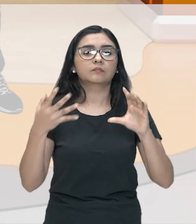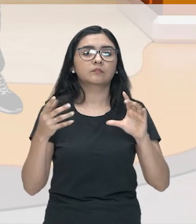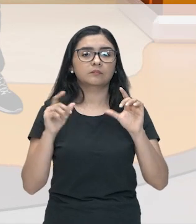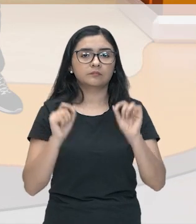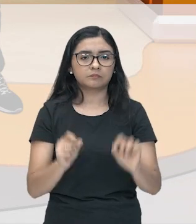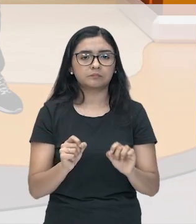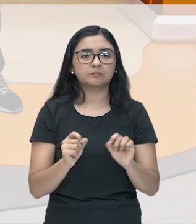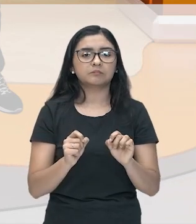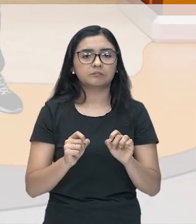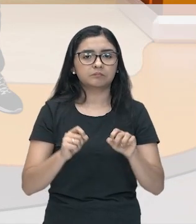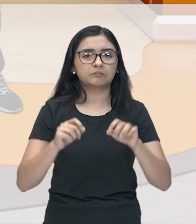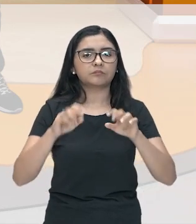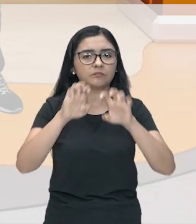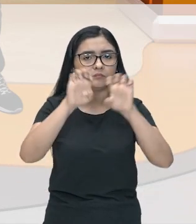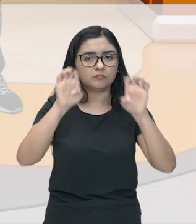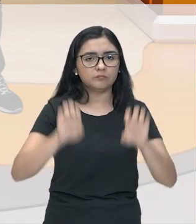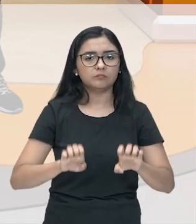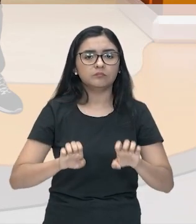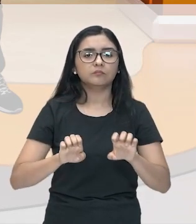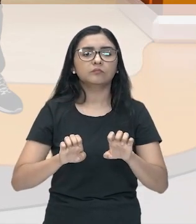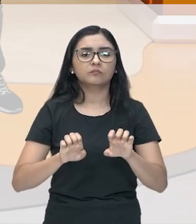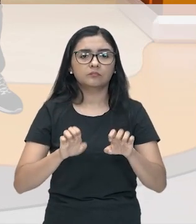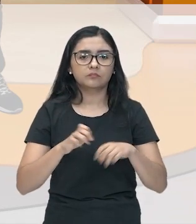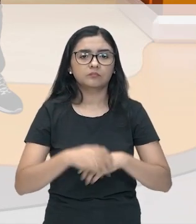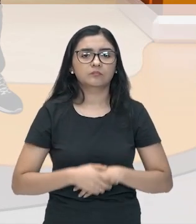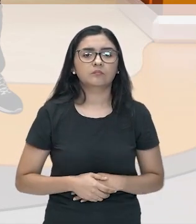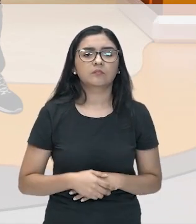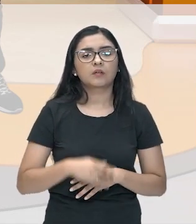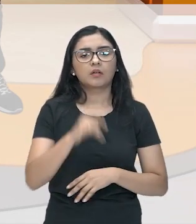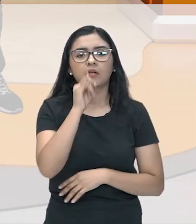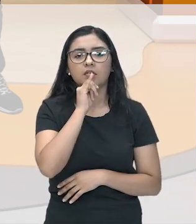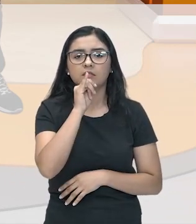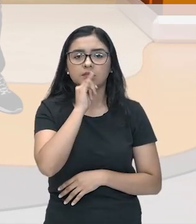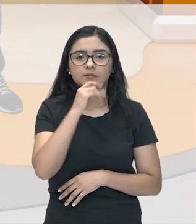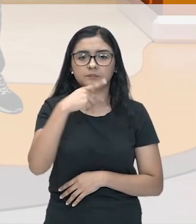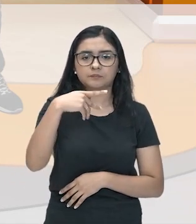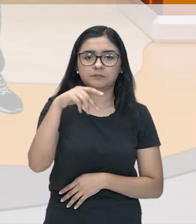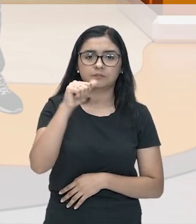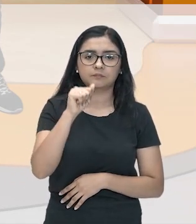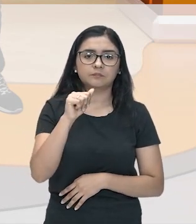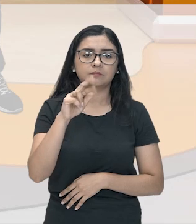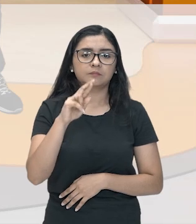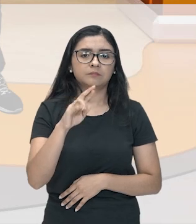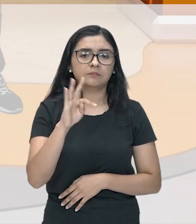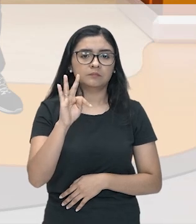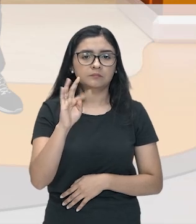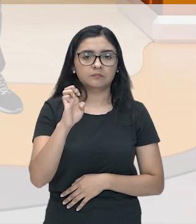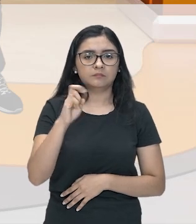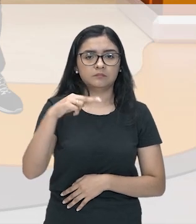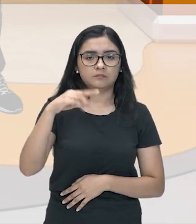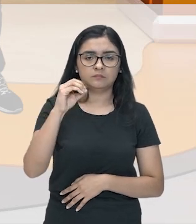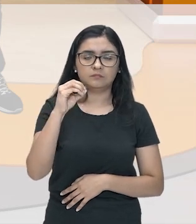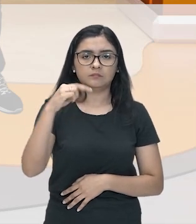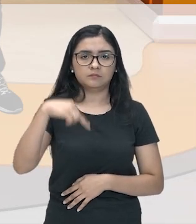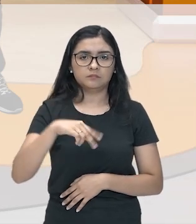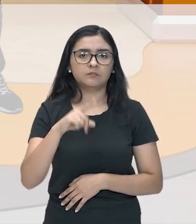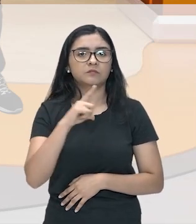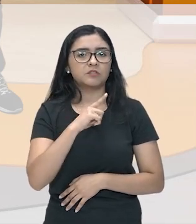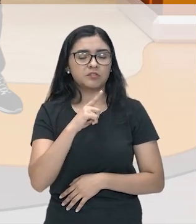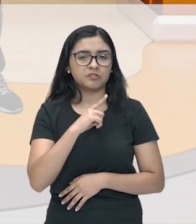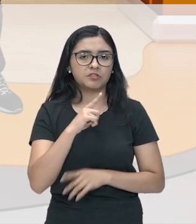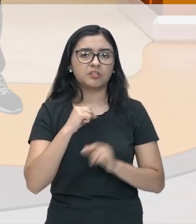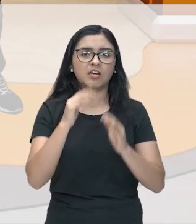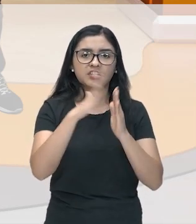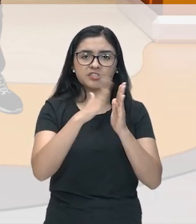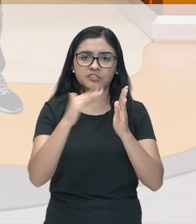notáveis como o paternão, os gregos estabeleceram padrões estéticos